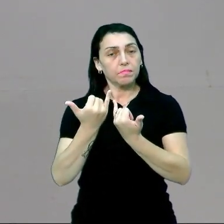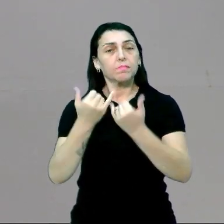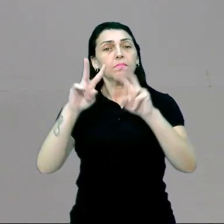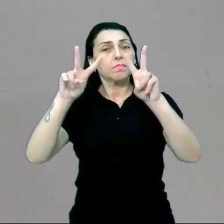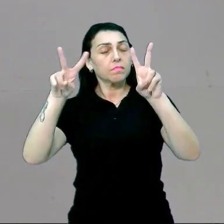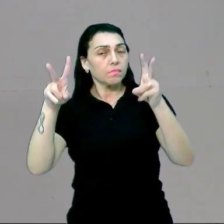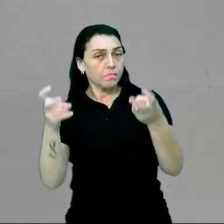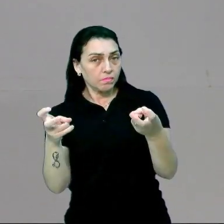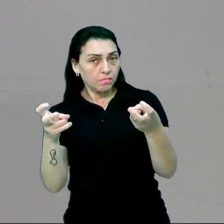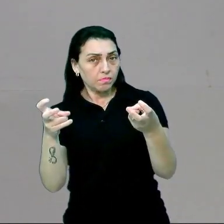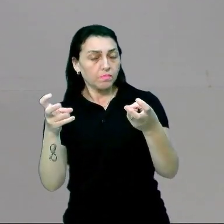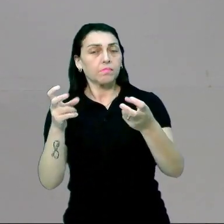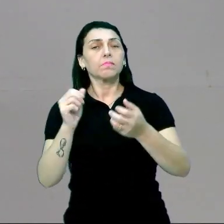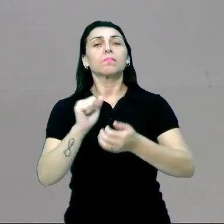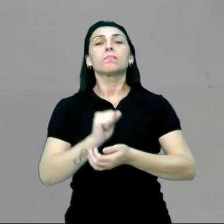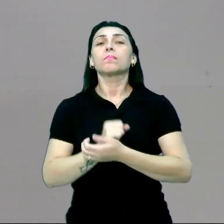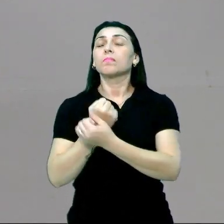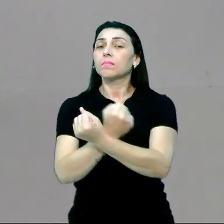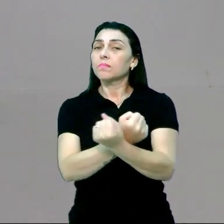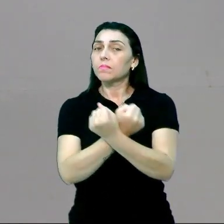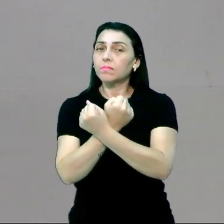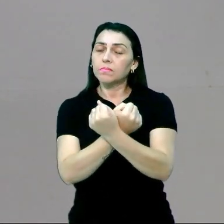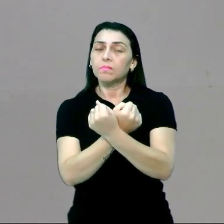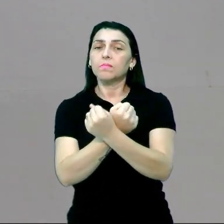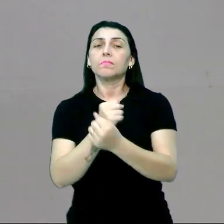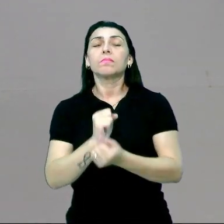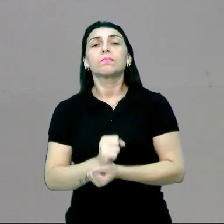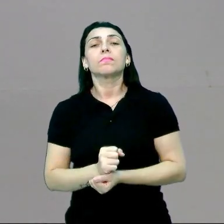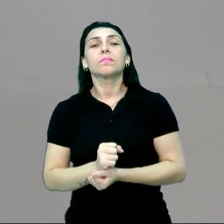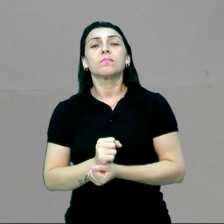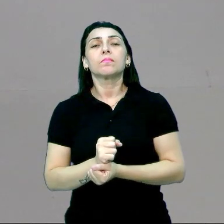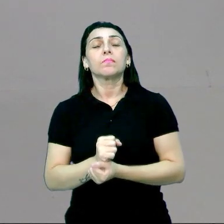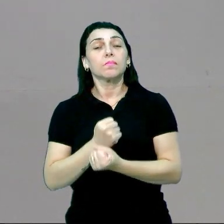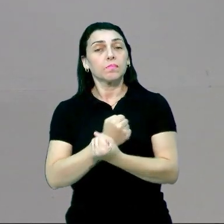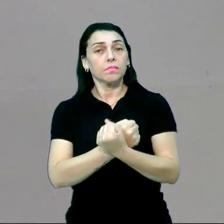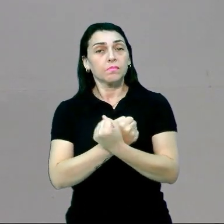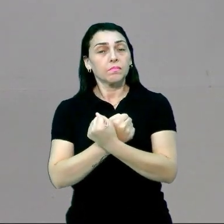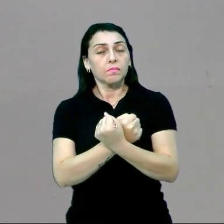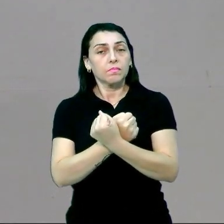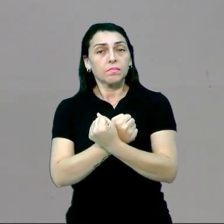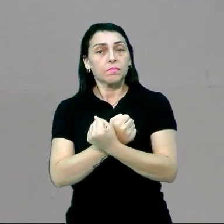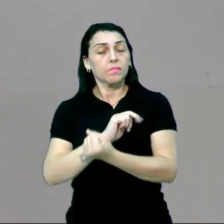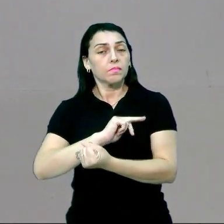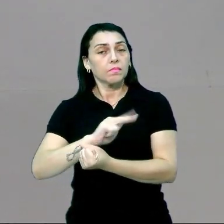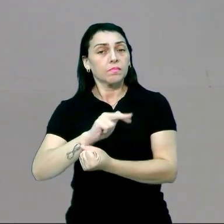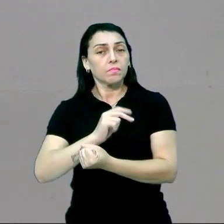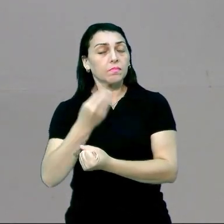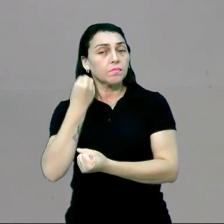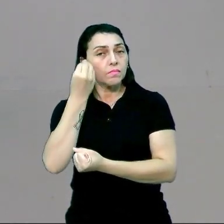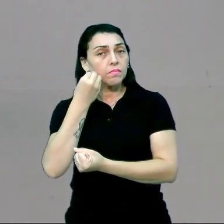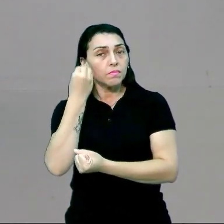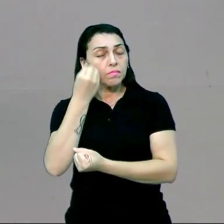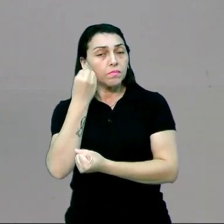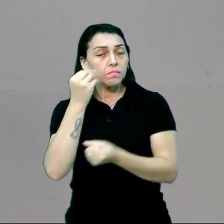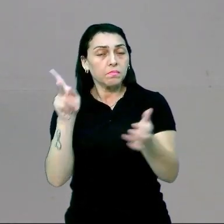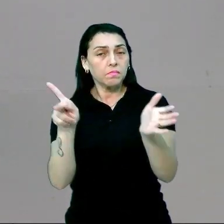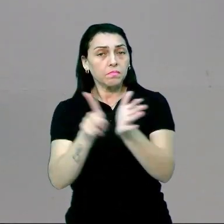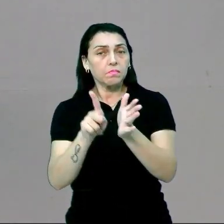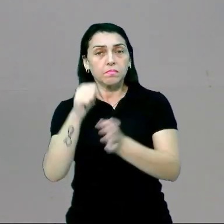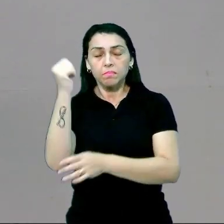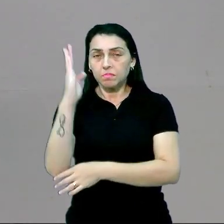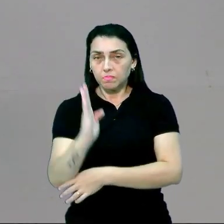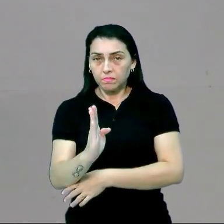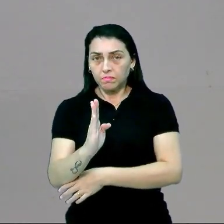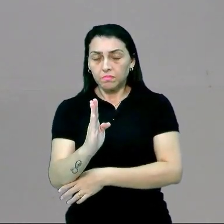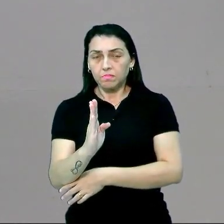respeito dessa temática. Que inclusive, a escravidão, ela não foi uma experiência exclusiva do